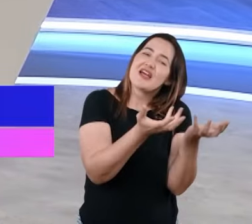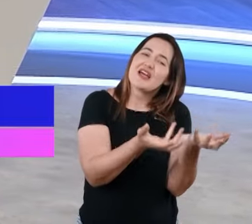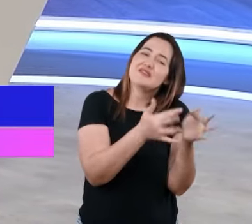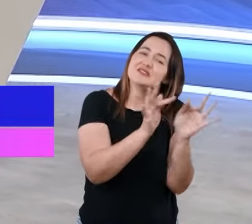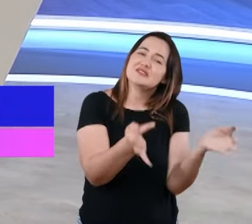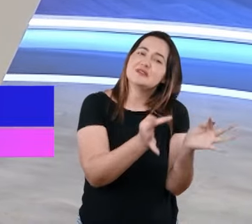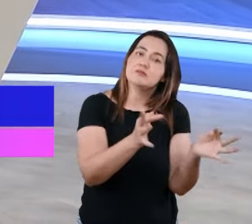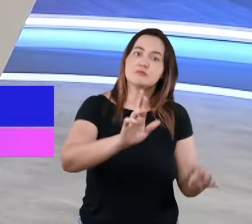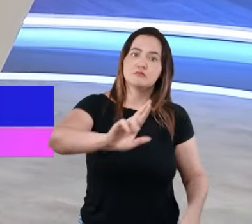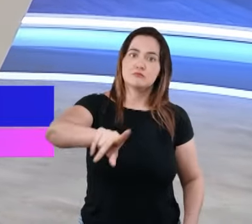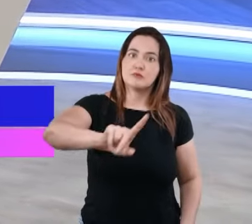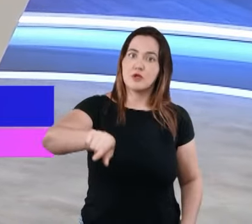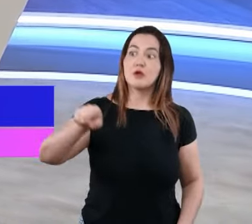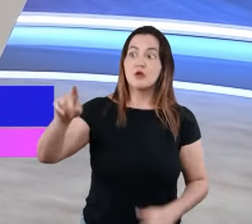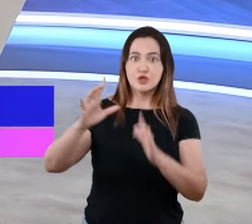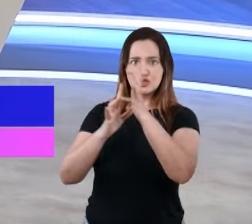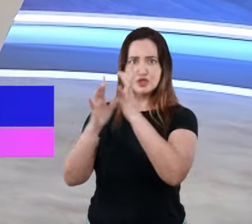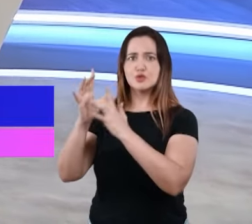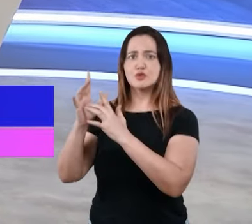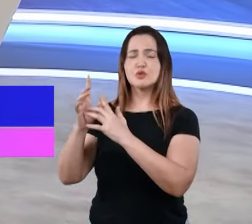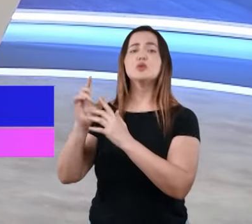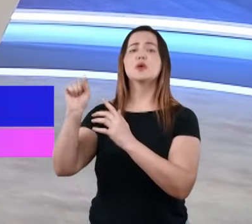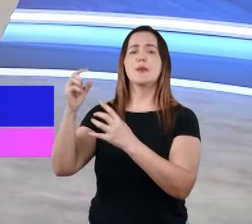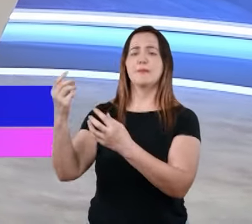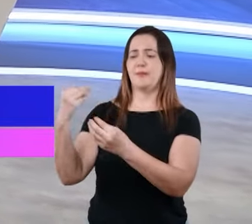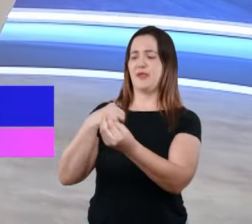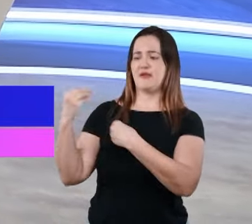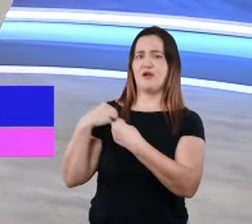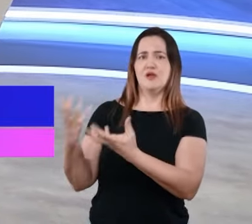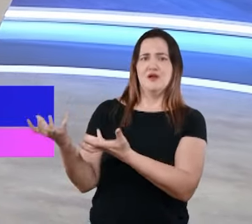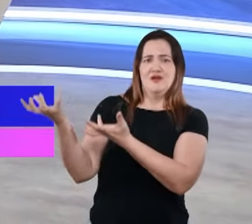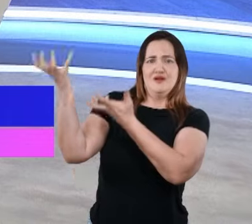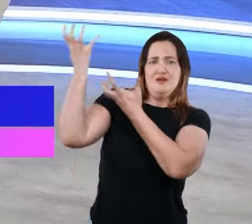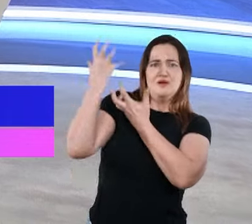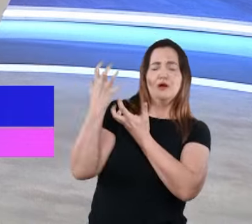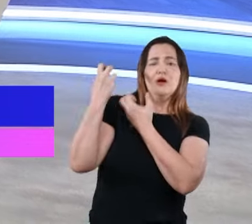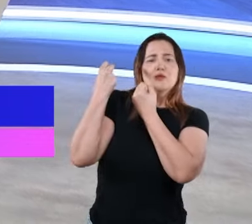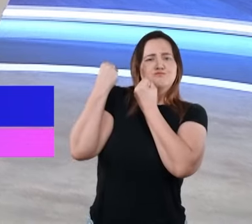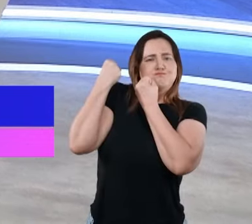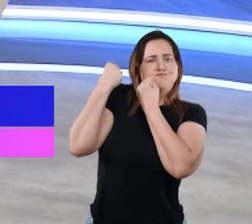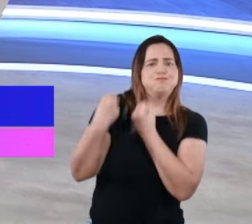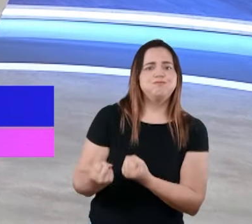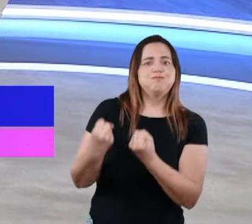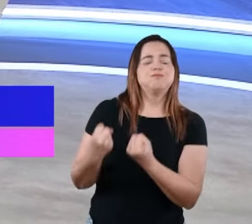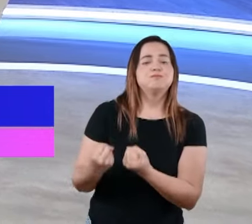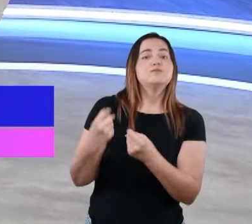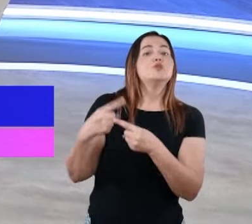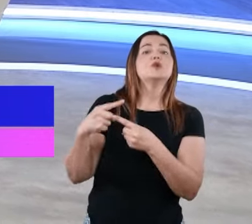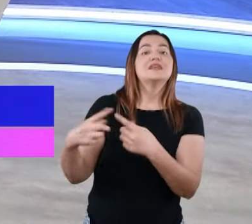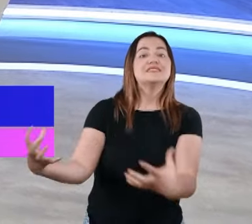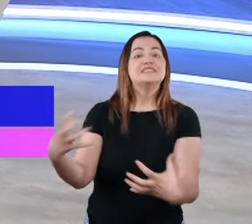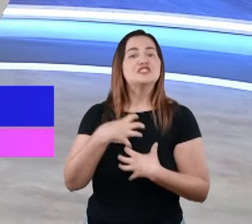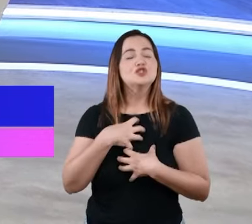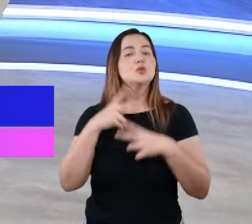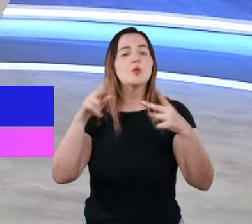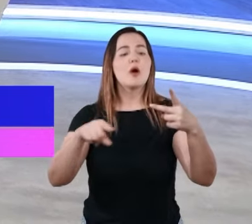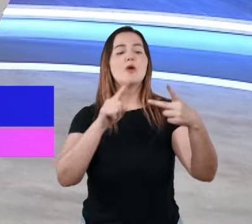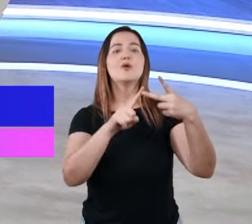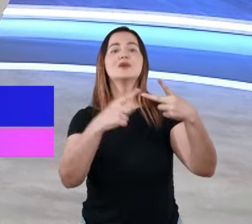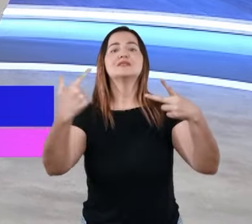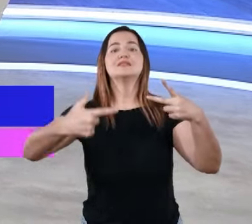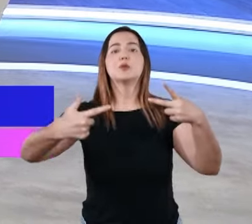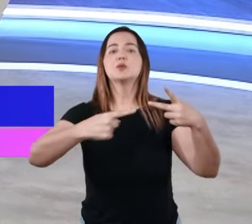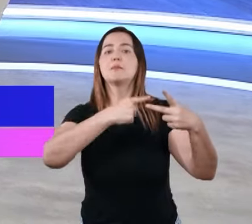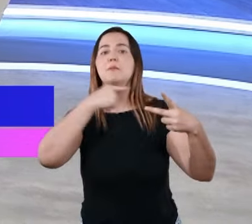morte eterna, porque esta é a morte consequência do pecado. Todo aquele que comete pecado, morre eternamente.